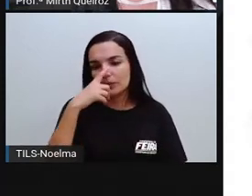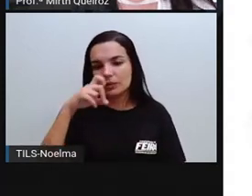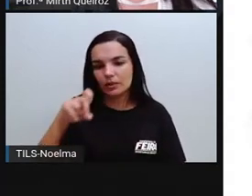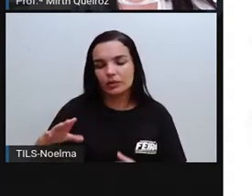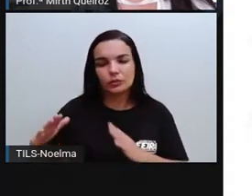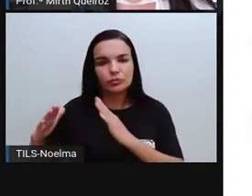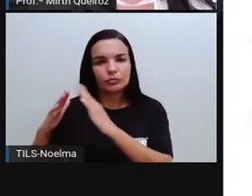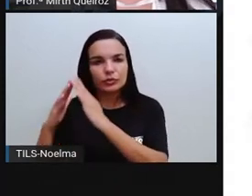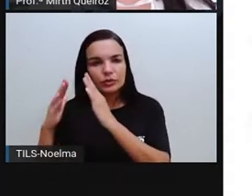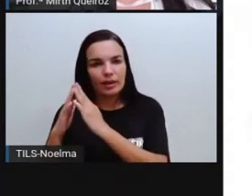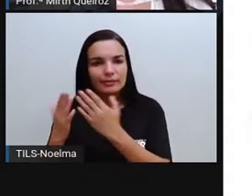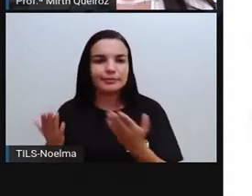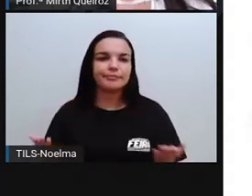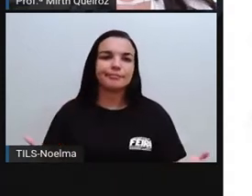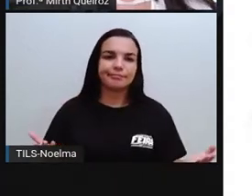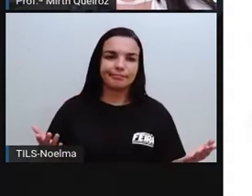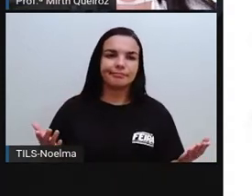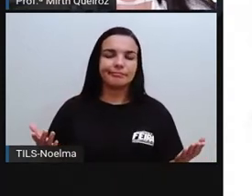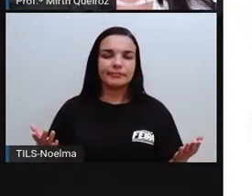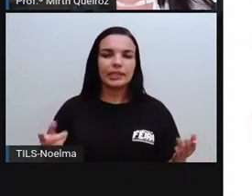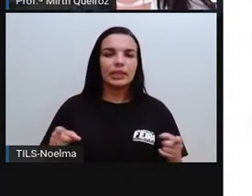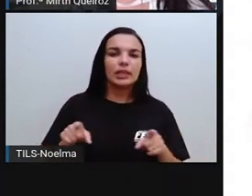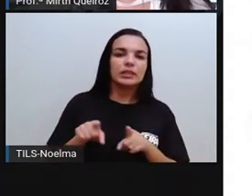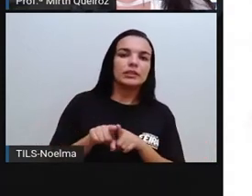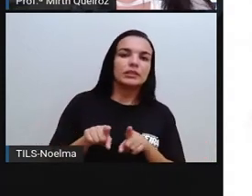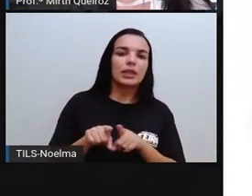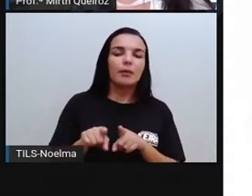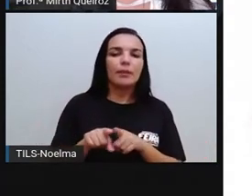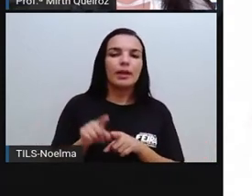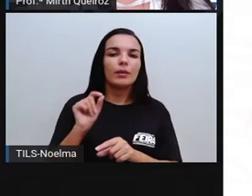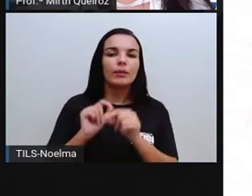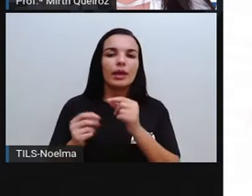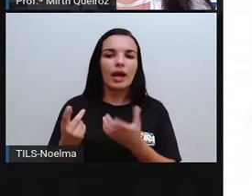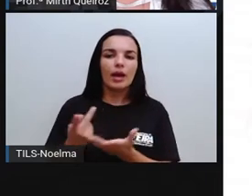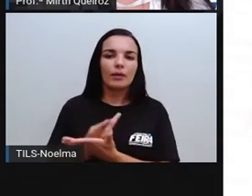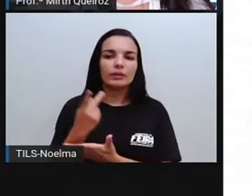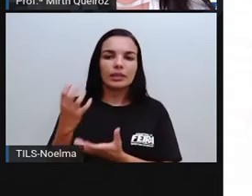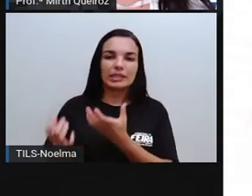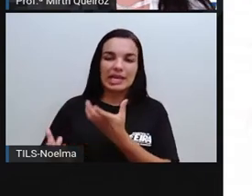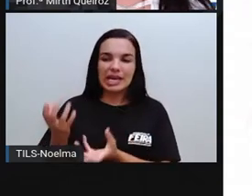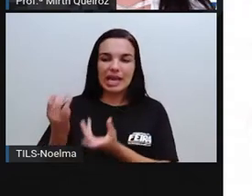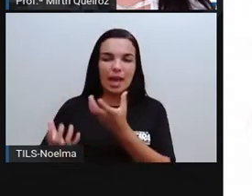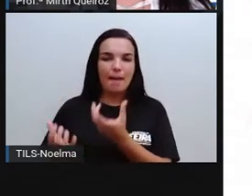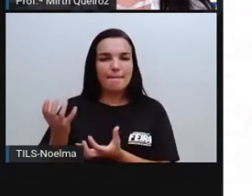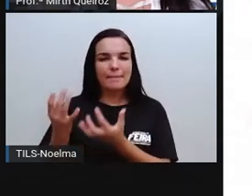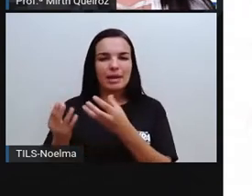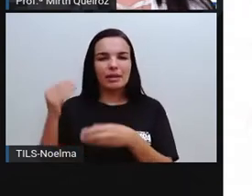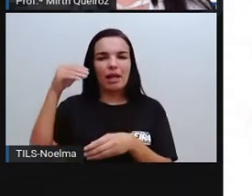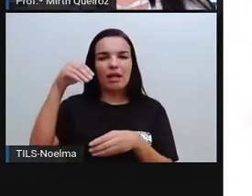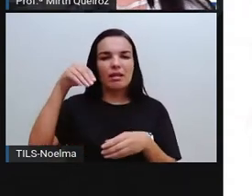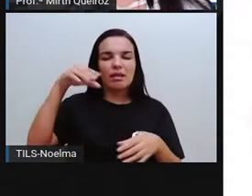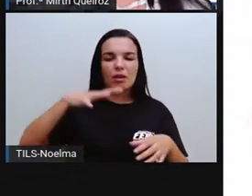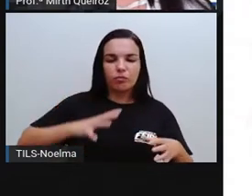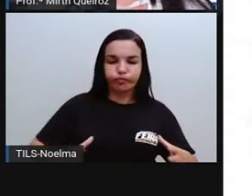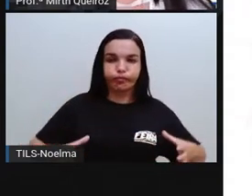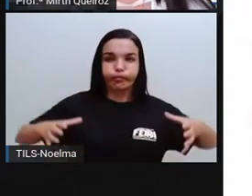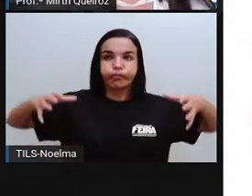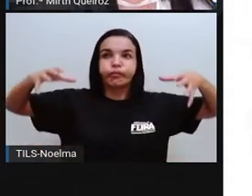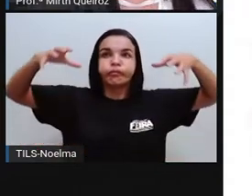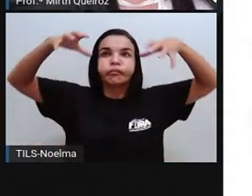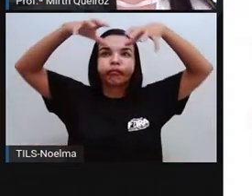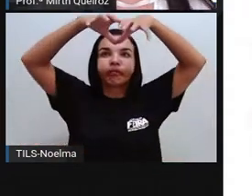encaminhados aos lixões. Além das próprias queimadas que às vezes acontecem no lixão, né? Ou nos lixões,